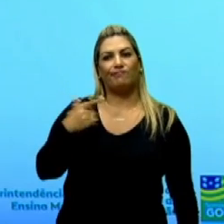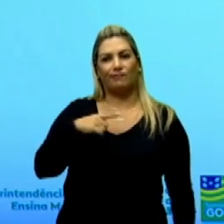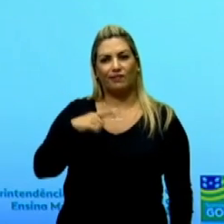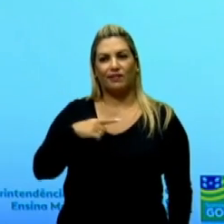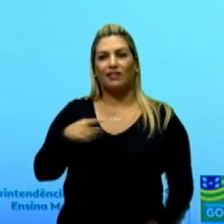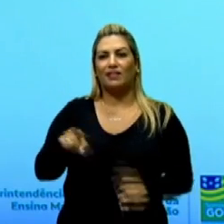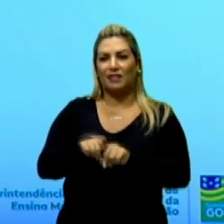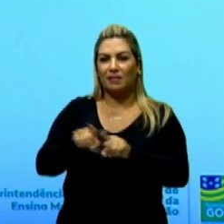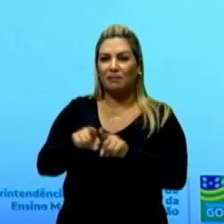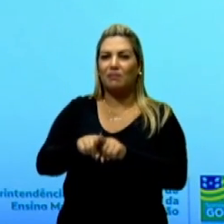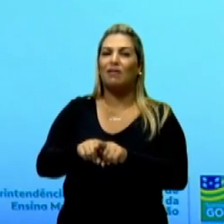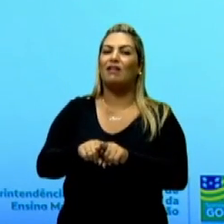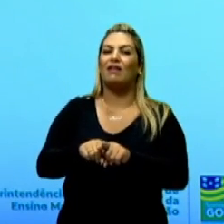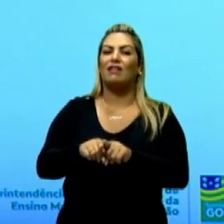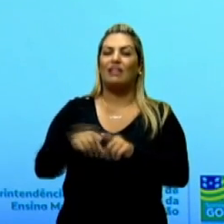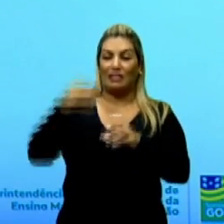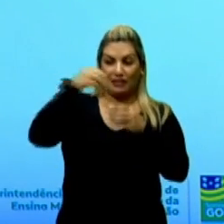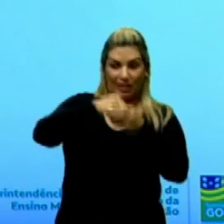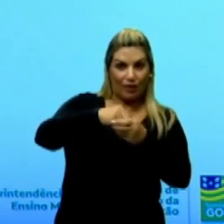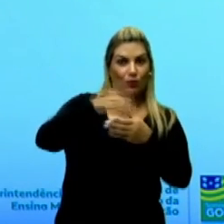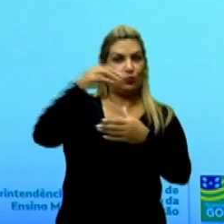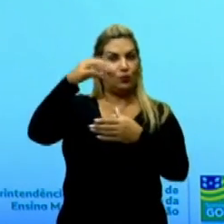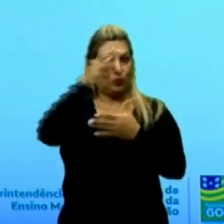intertexto para a gente entender o drama da família.